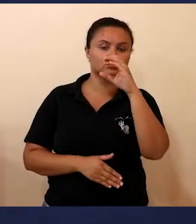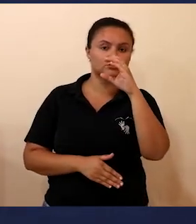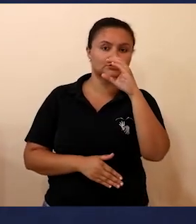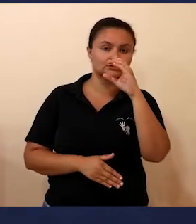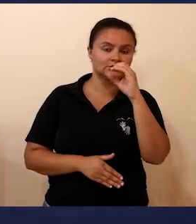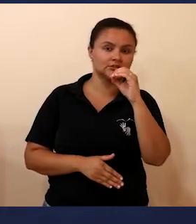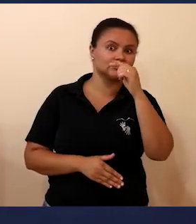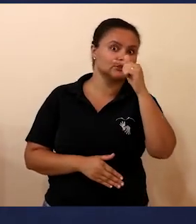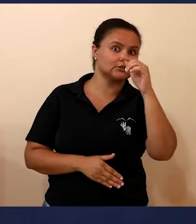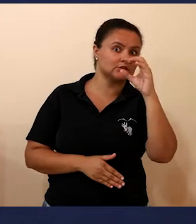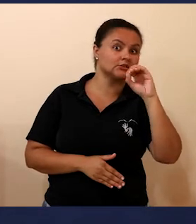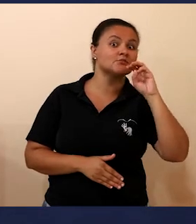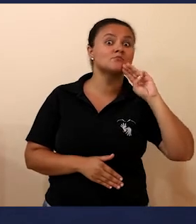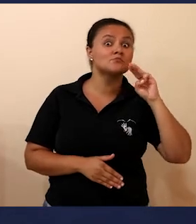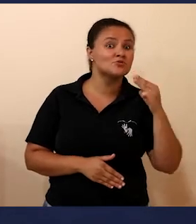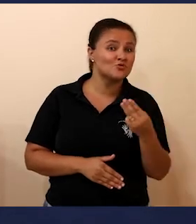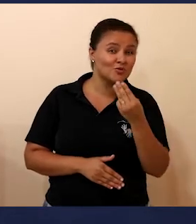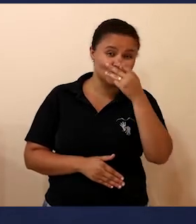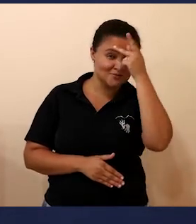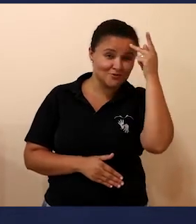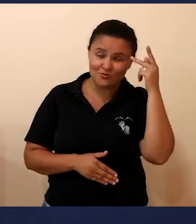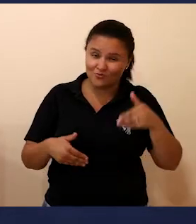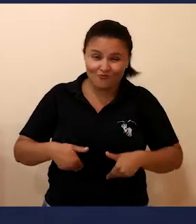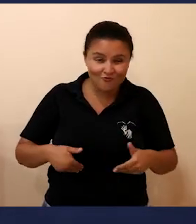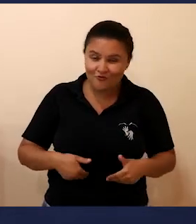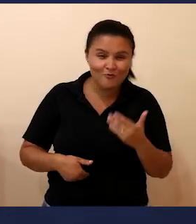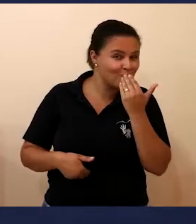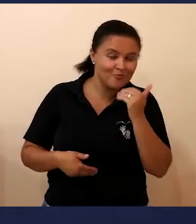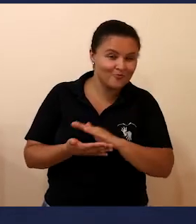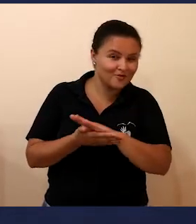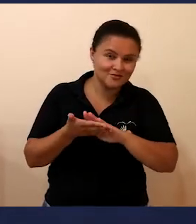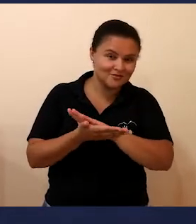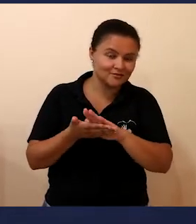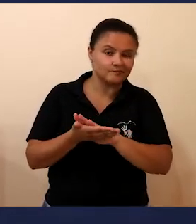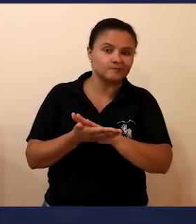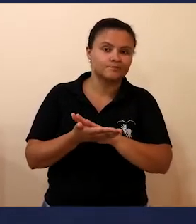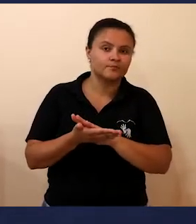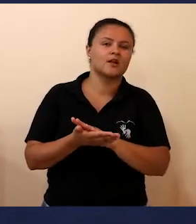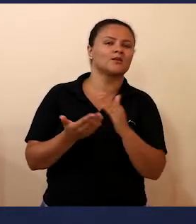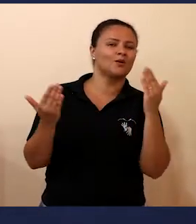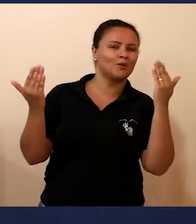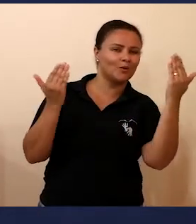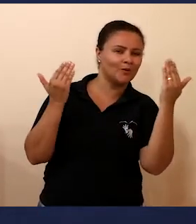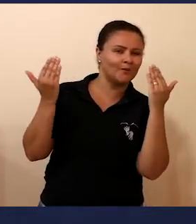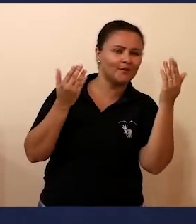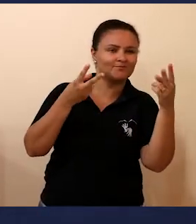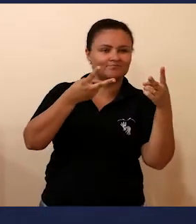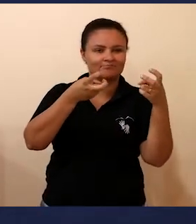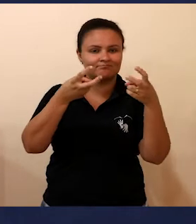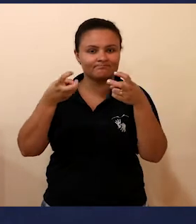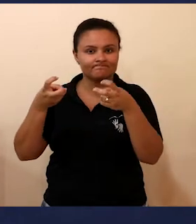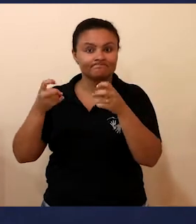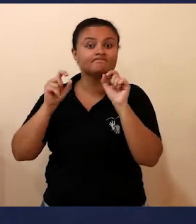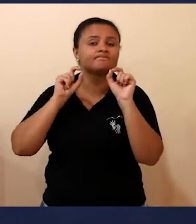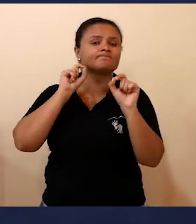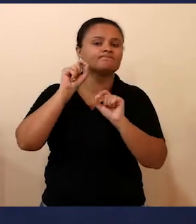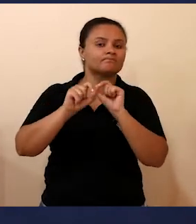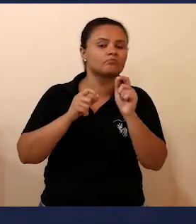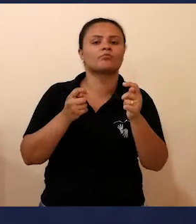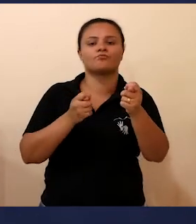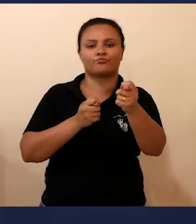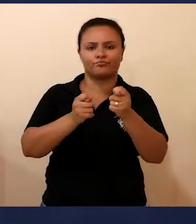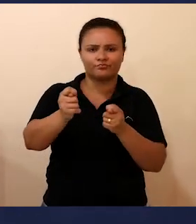de pessoas não têm o que comer. Então, olhando para esse horizonte, a gente preza um controle